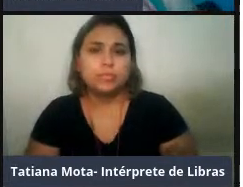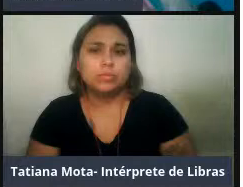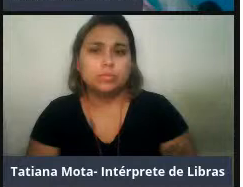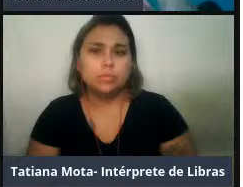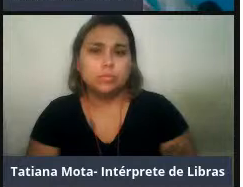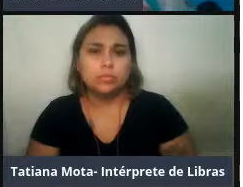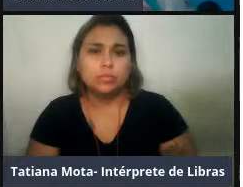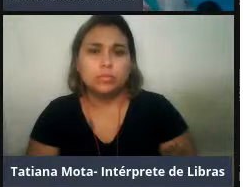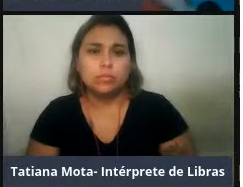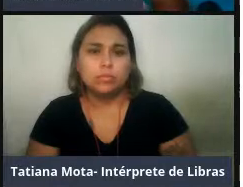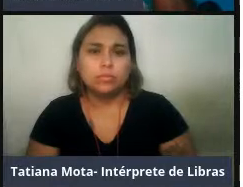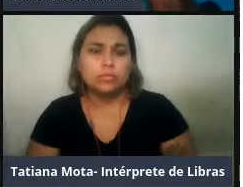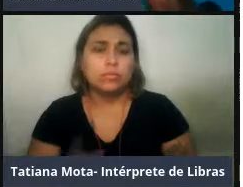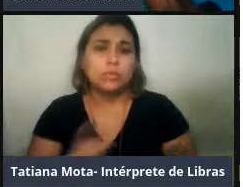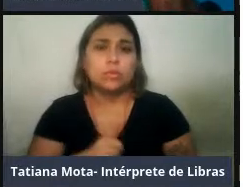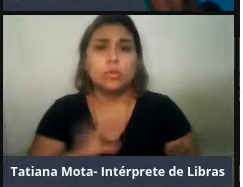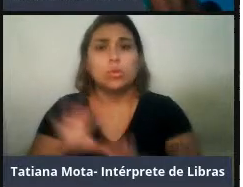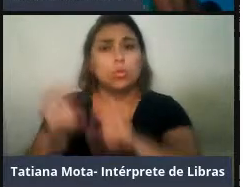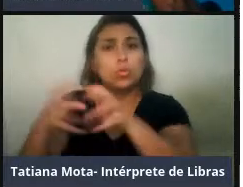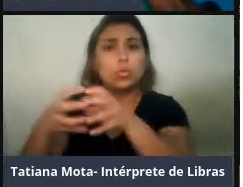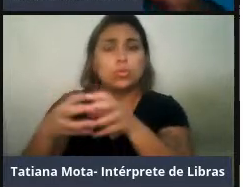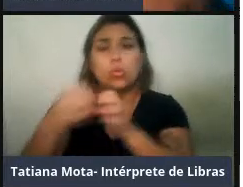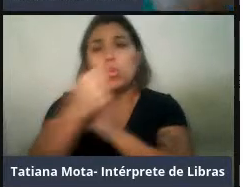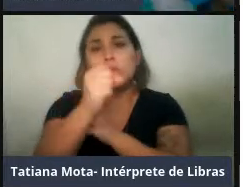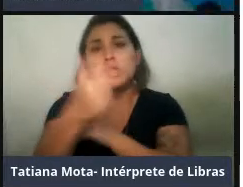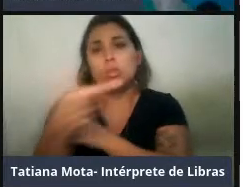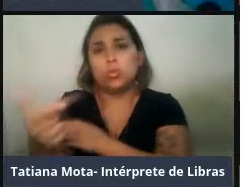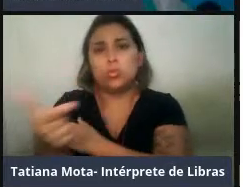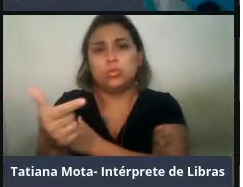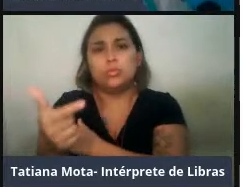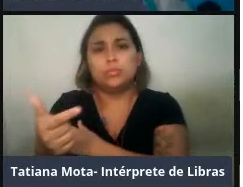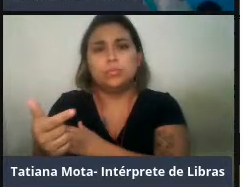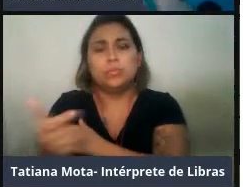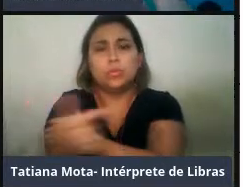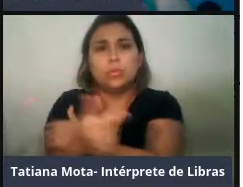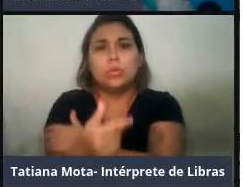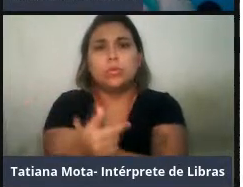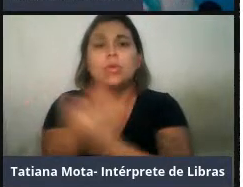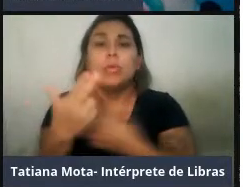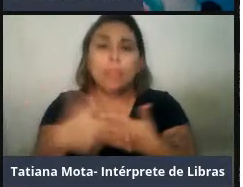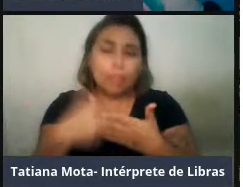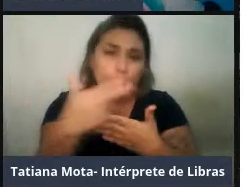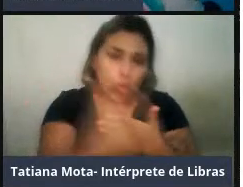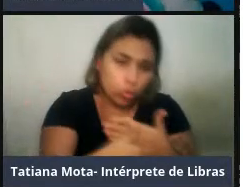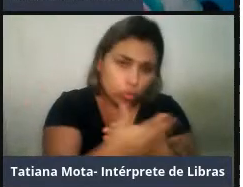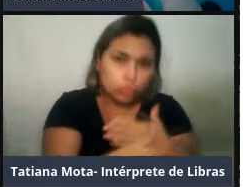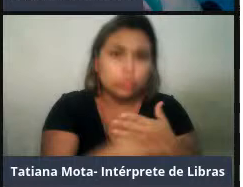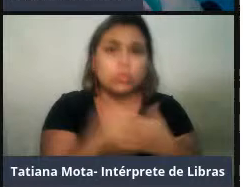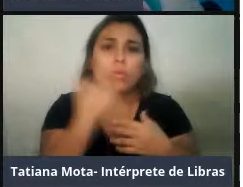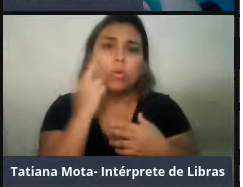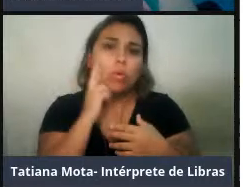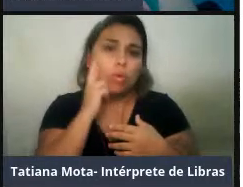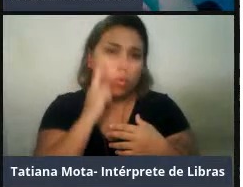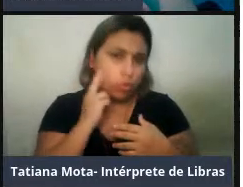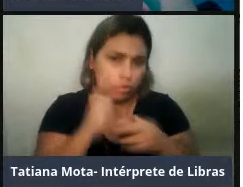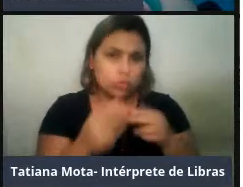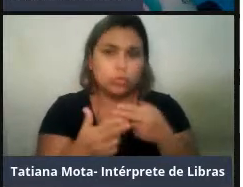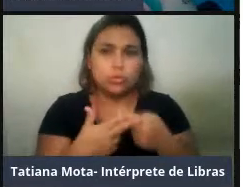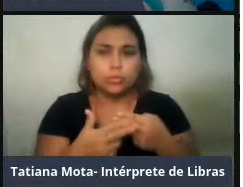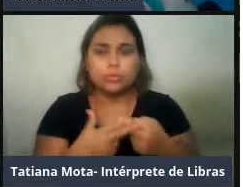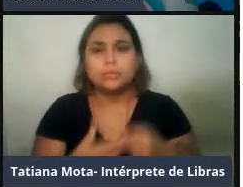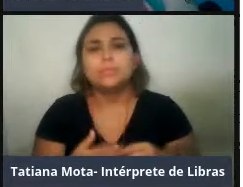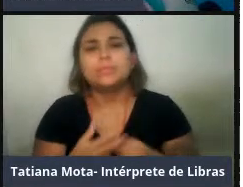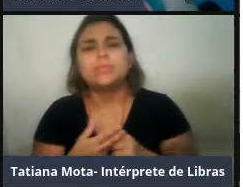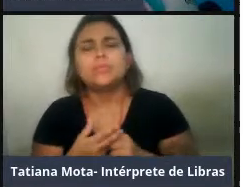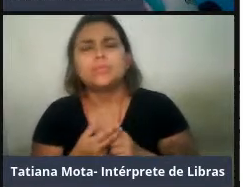de 82 grupos que a gente registrou, de boto rosa ao longo do estudo, elas foram emitidas em apenas 10 grupos e apenas